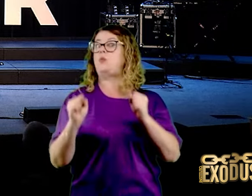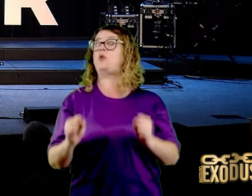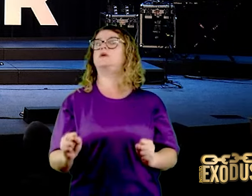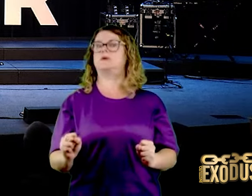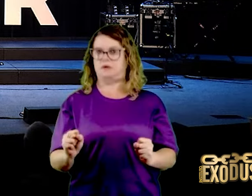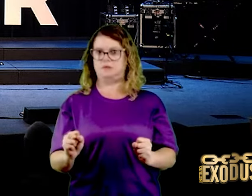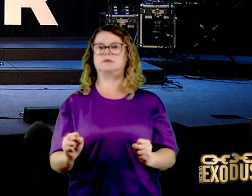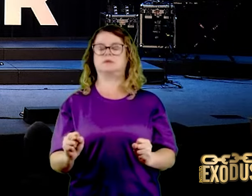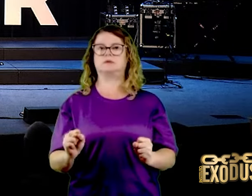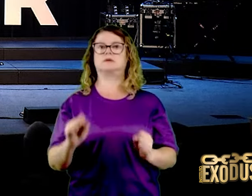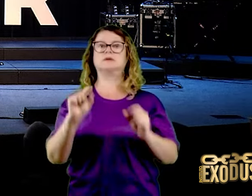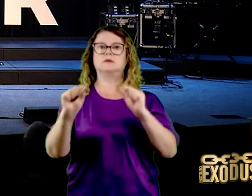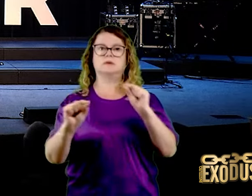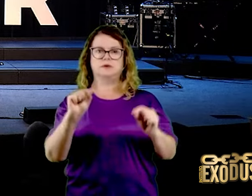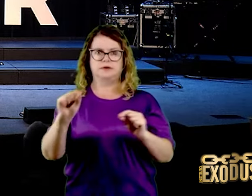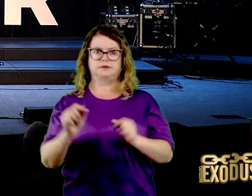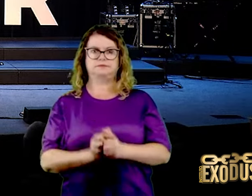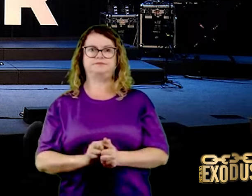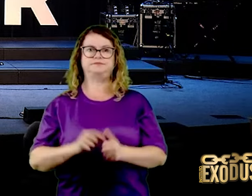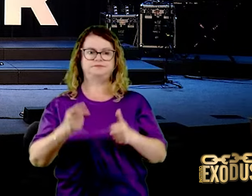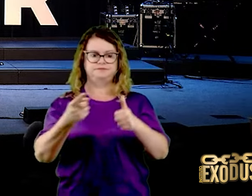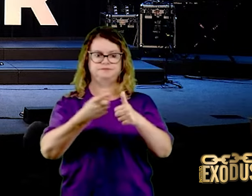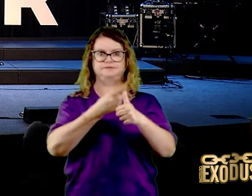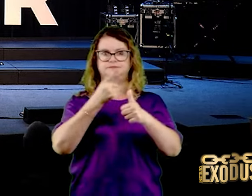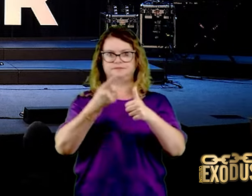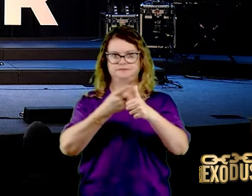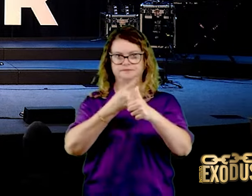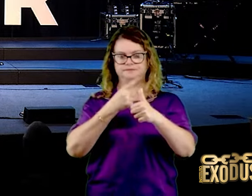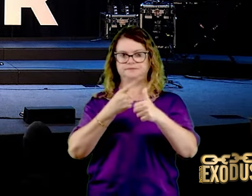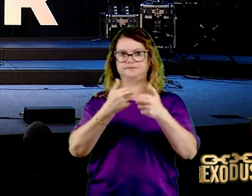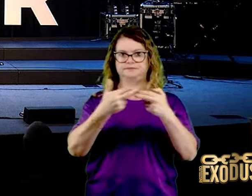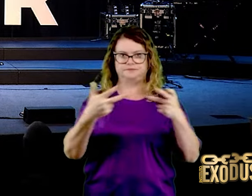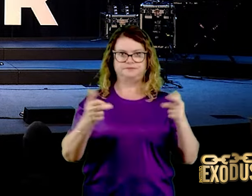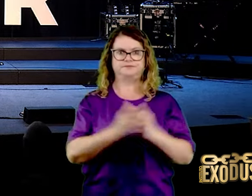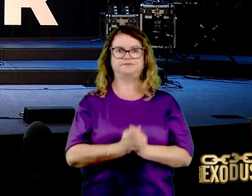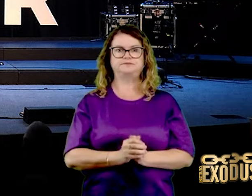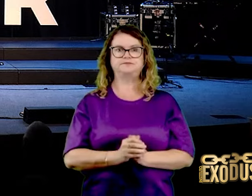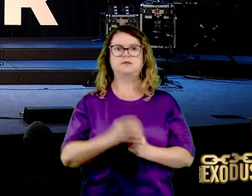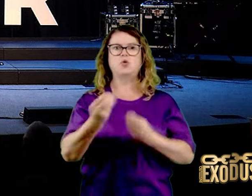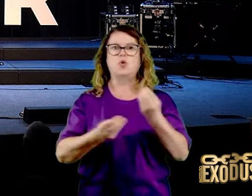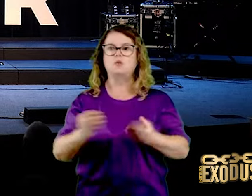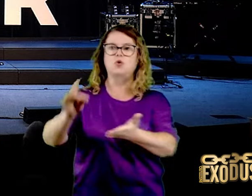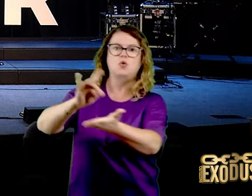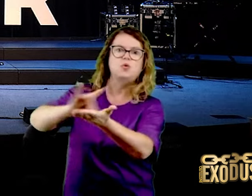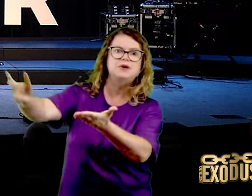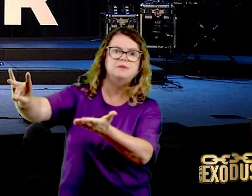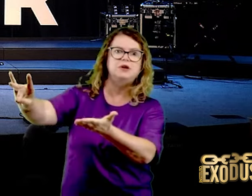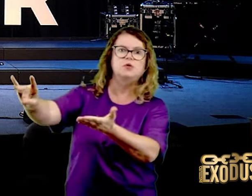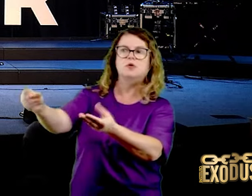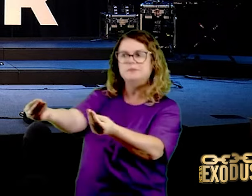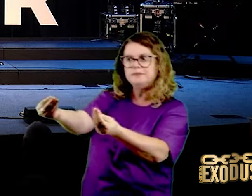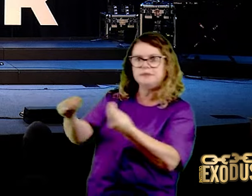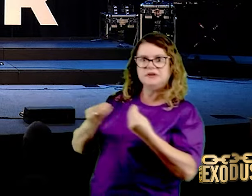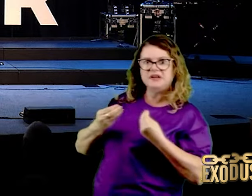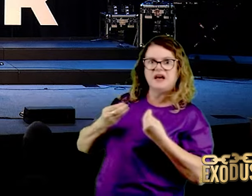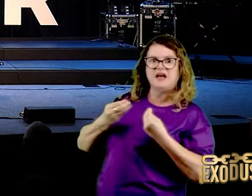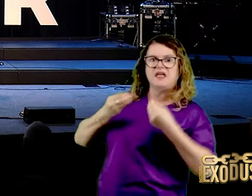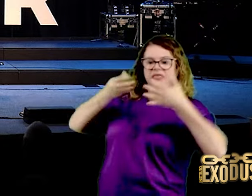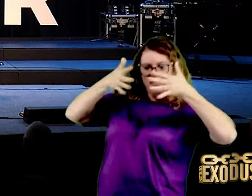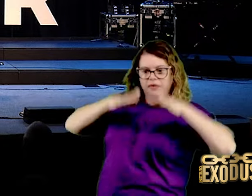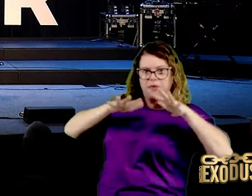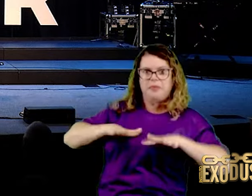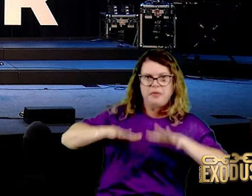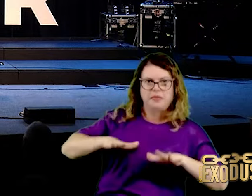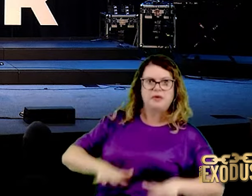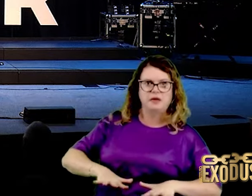Primeira coisa que ele vai fazer, ele vai desabilitar você para a guerra. Como é que ele desabilita? Como é que o inimigo bota você de joelhos? Quando você não tem